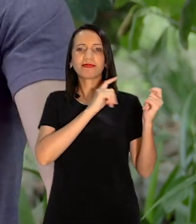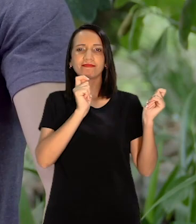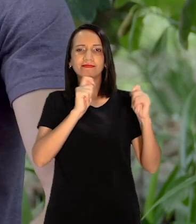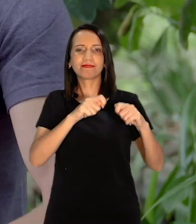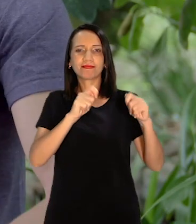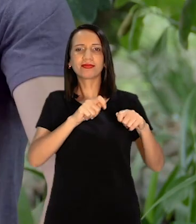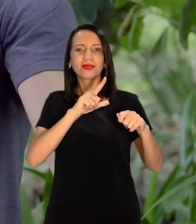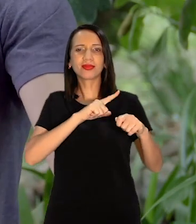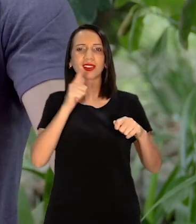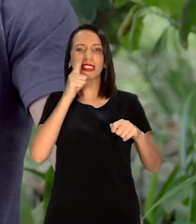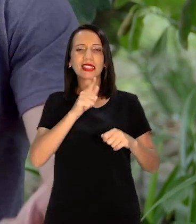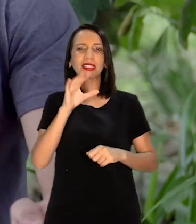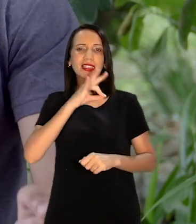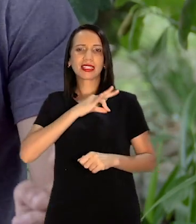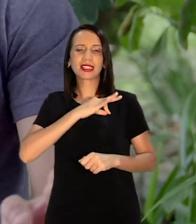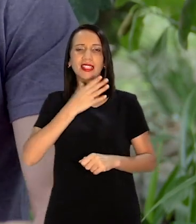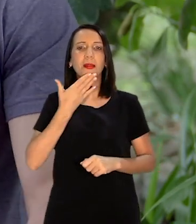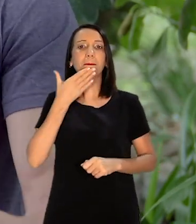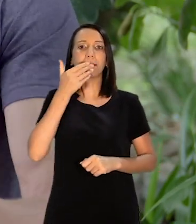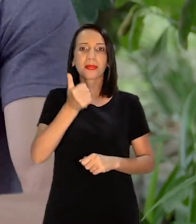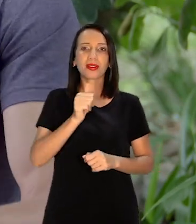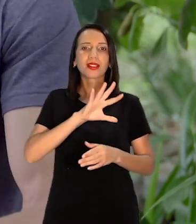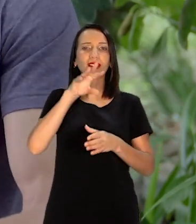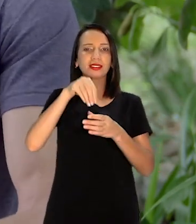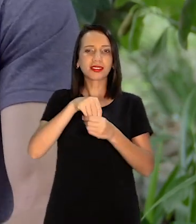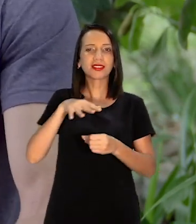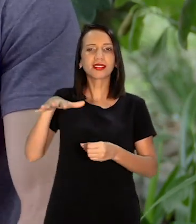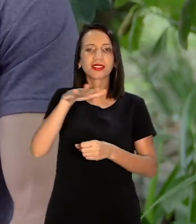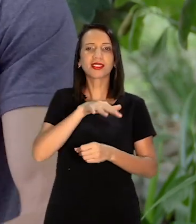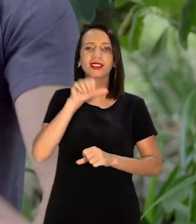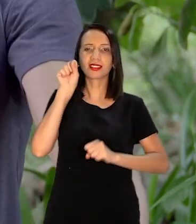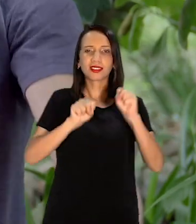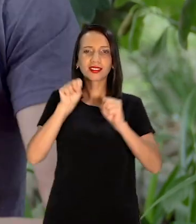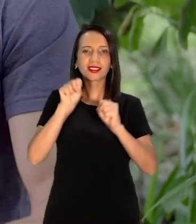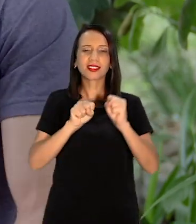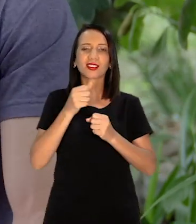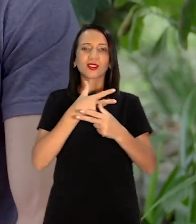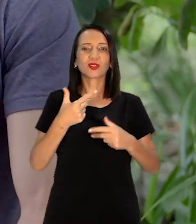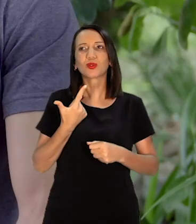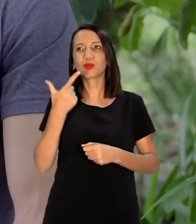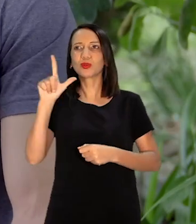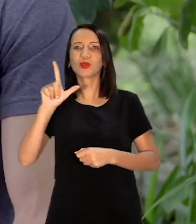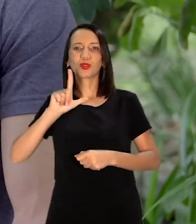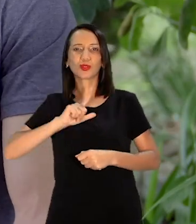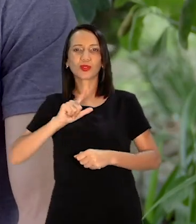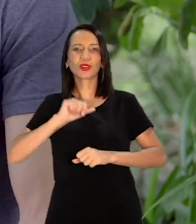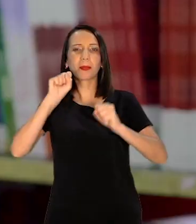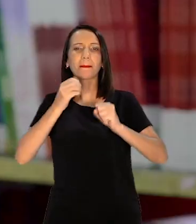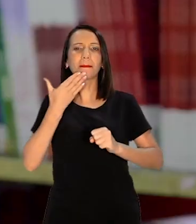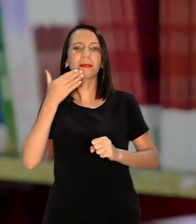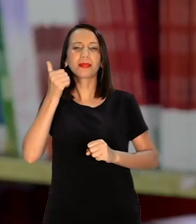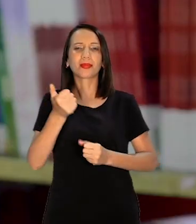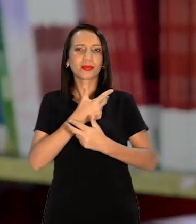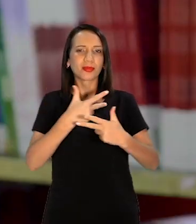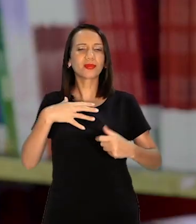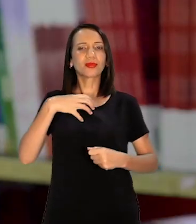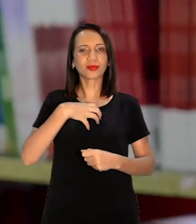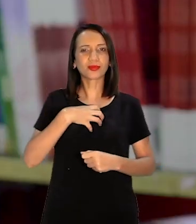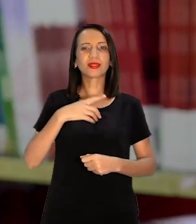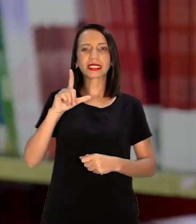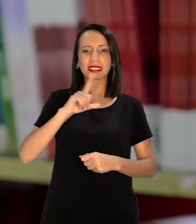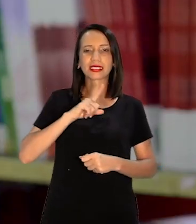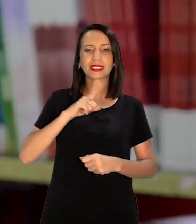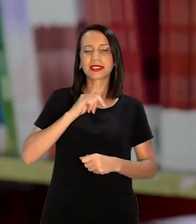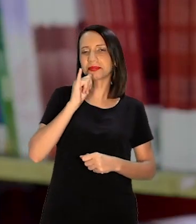possibilidade De ganhar um salário melhor Dentro das fábricas Ou arrumar um emprego Dentro de uma empresa melhor Aquele